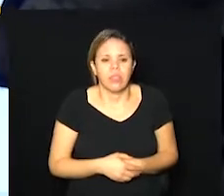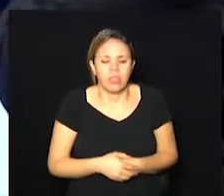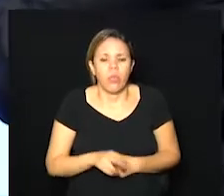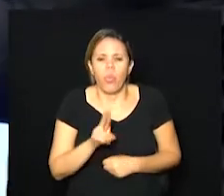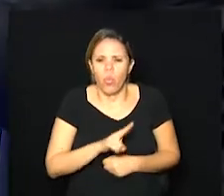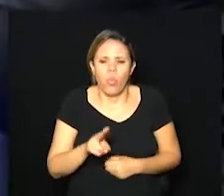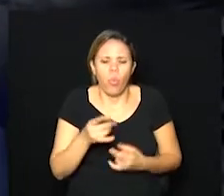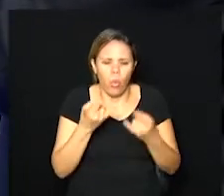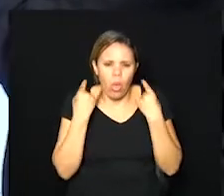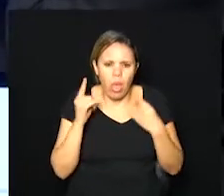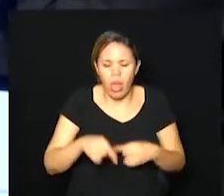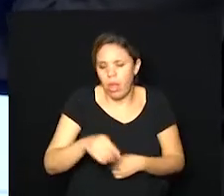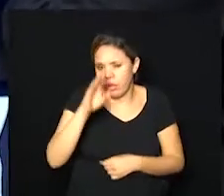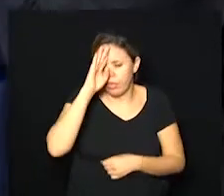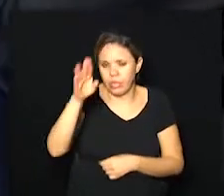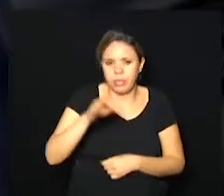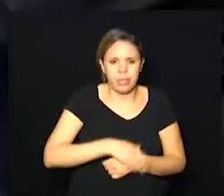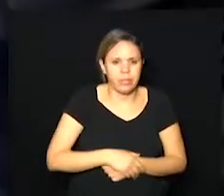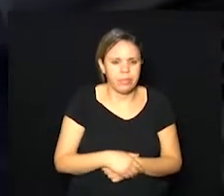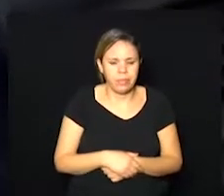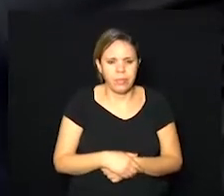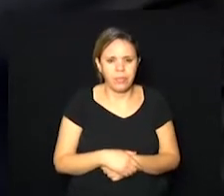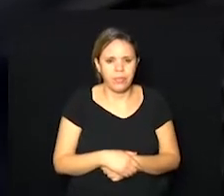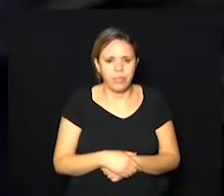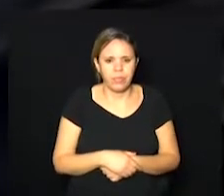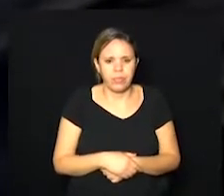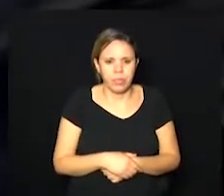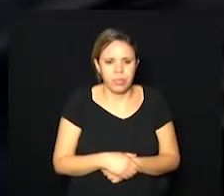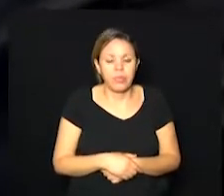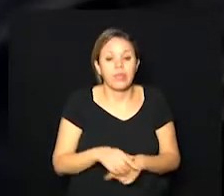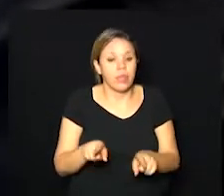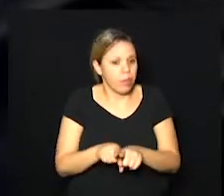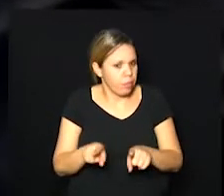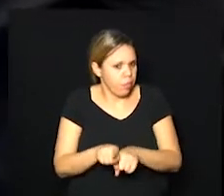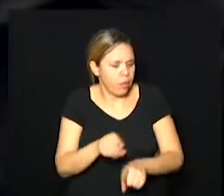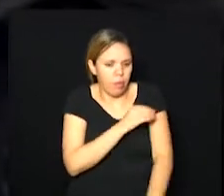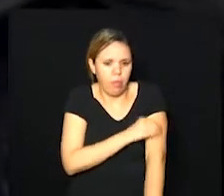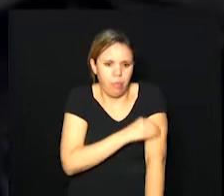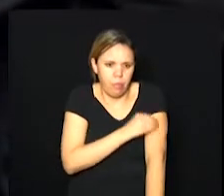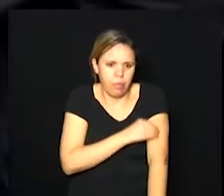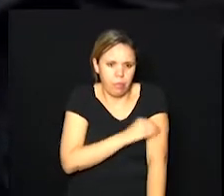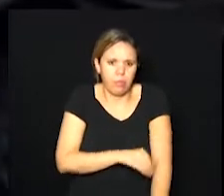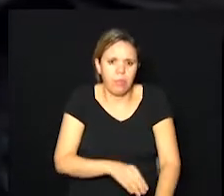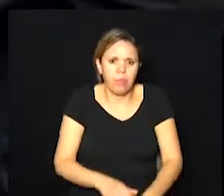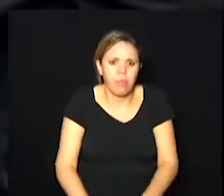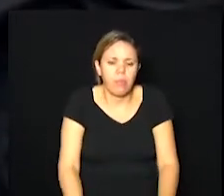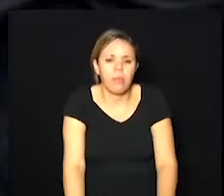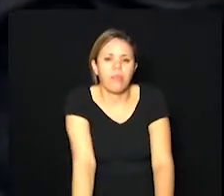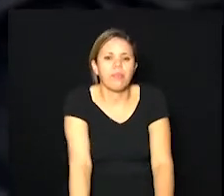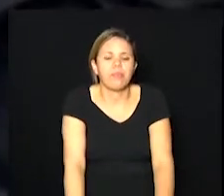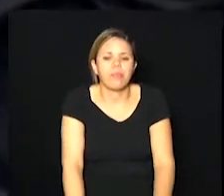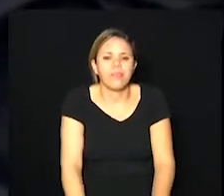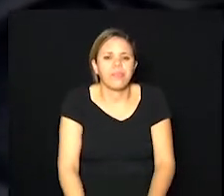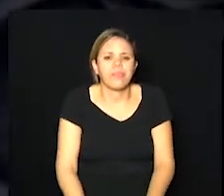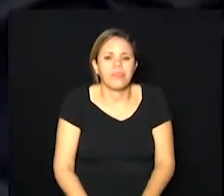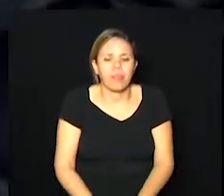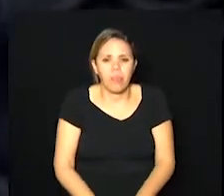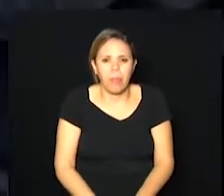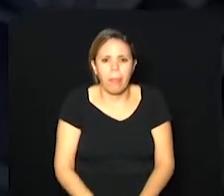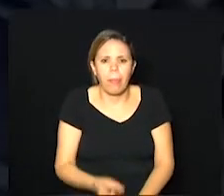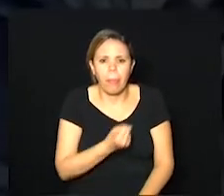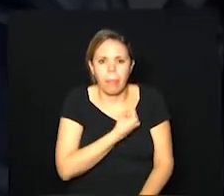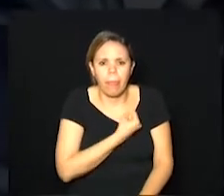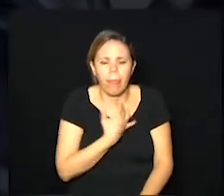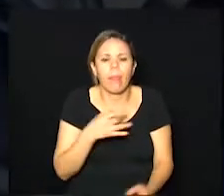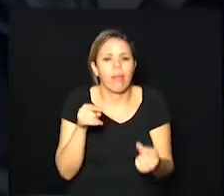é fundamental isso vale para o álcool em gel também prefeito olha só como que os números